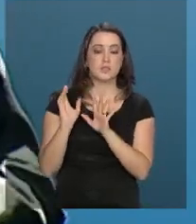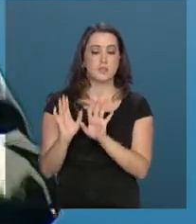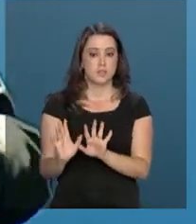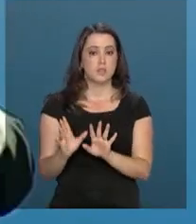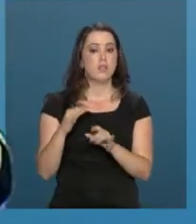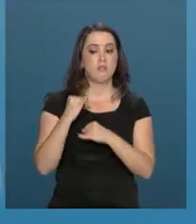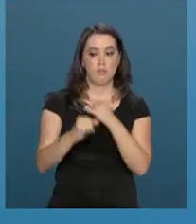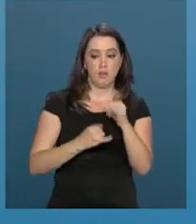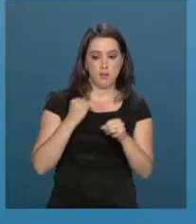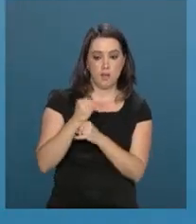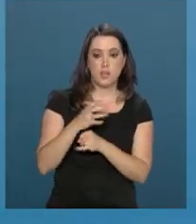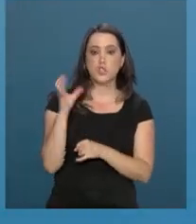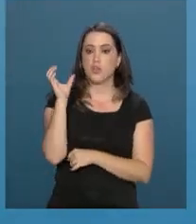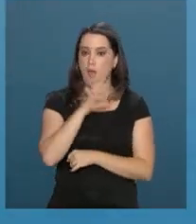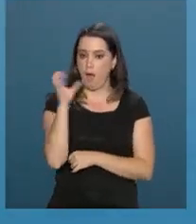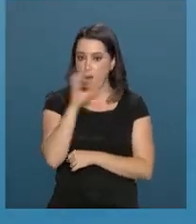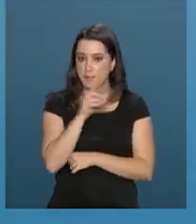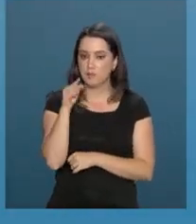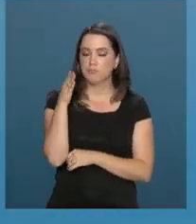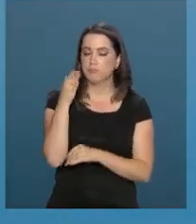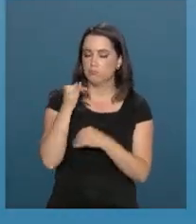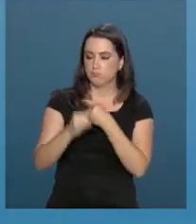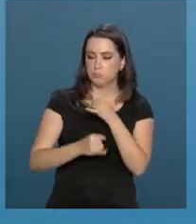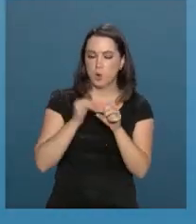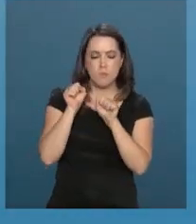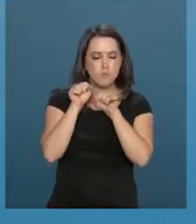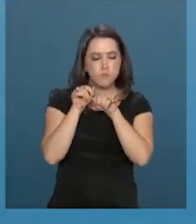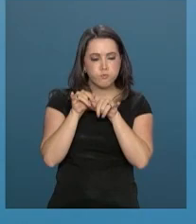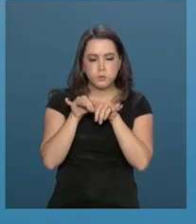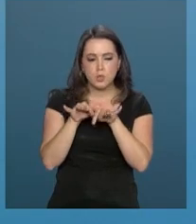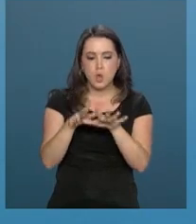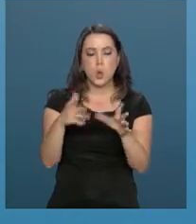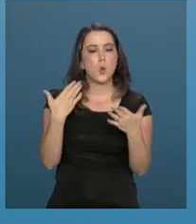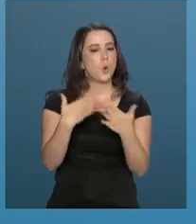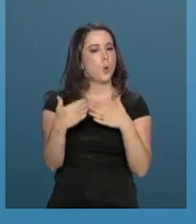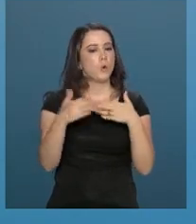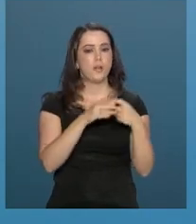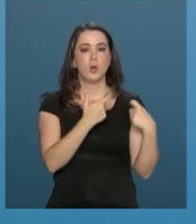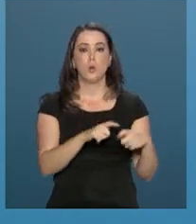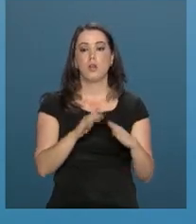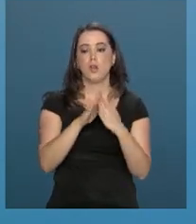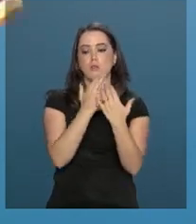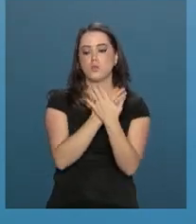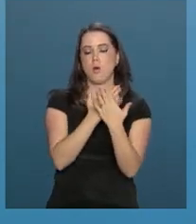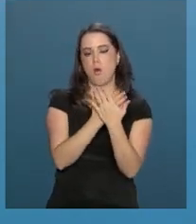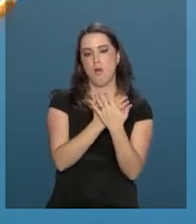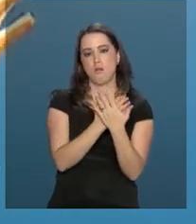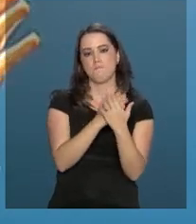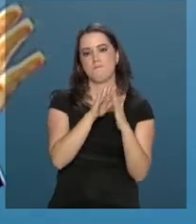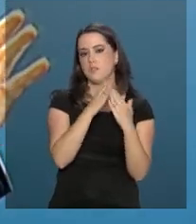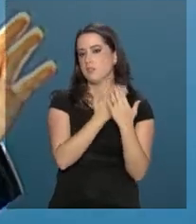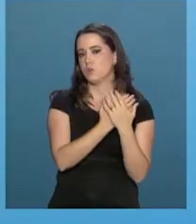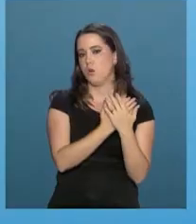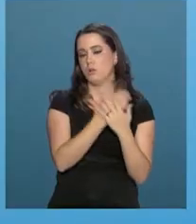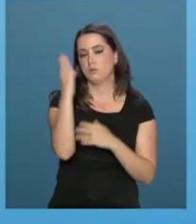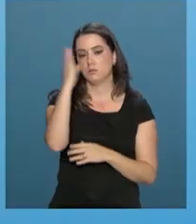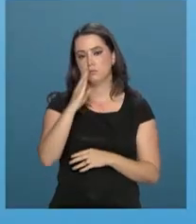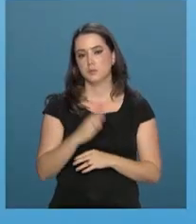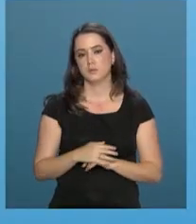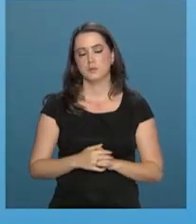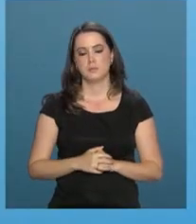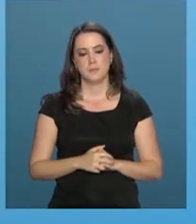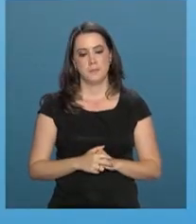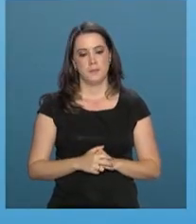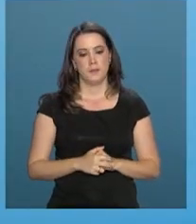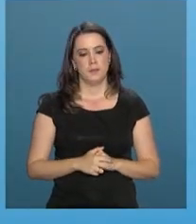de alta capacidade a qualquer escola pública do Brasil, qualquer que seja o seu local. Daqui para